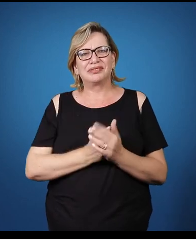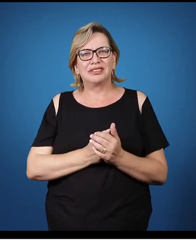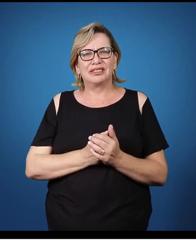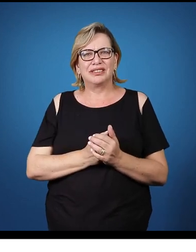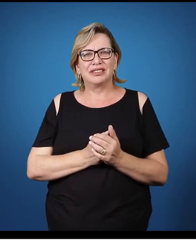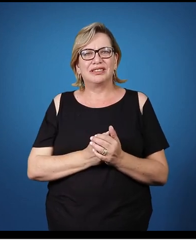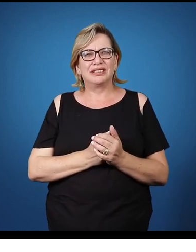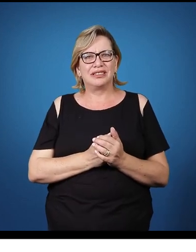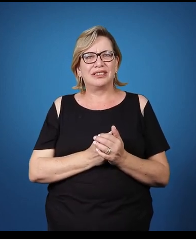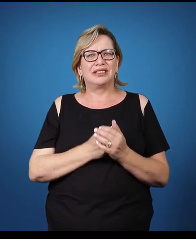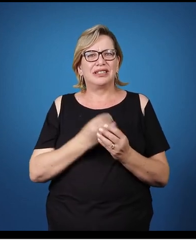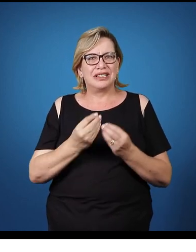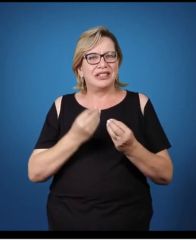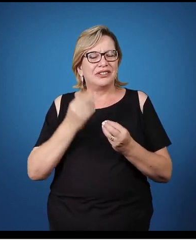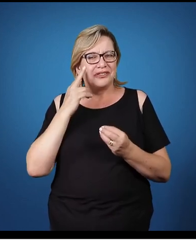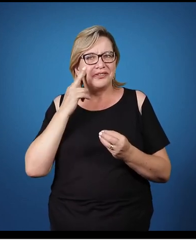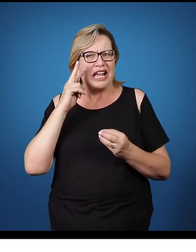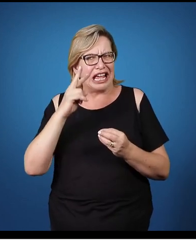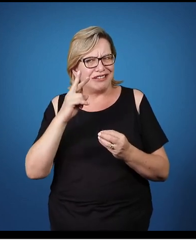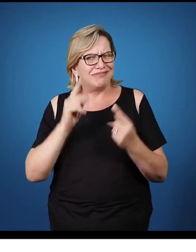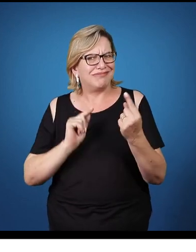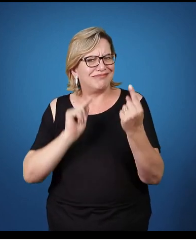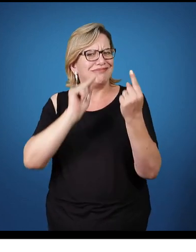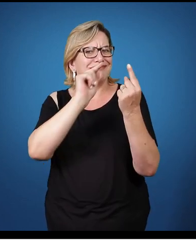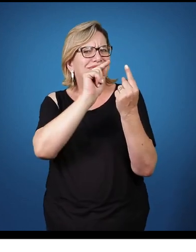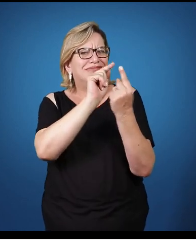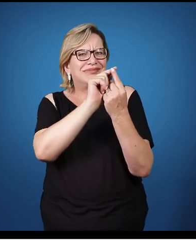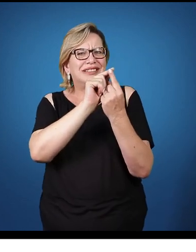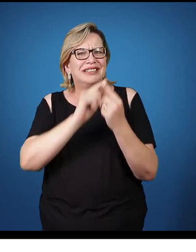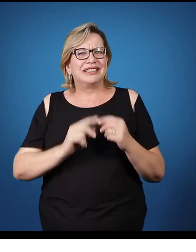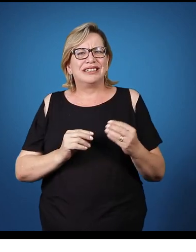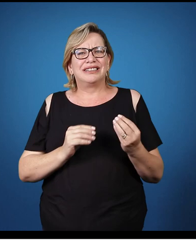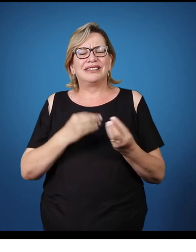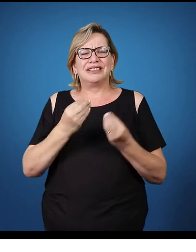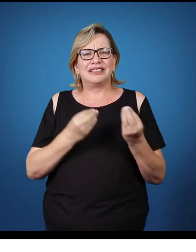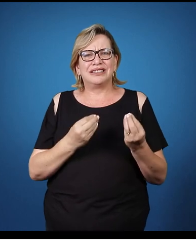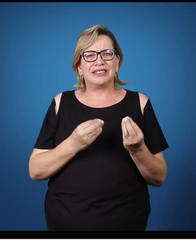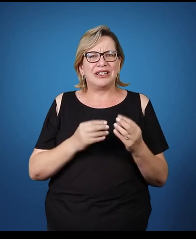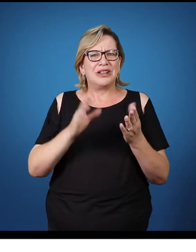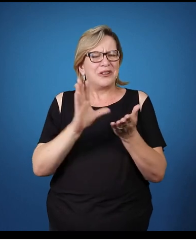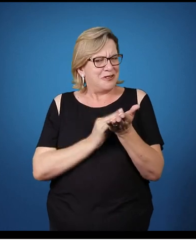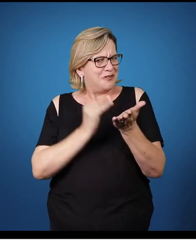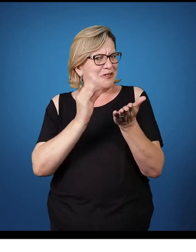Repitam. Olha o foco. E aí,